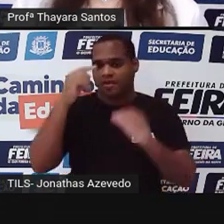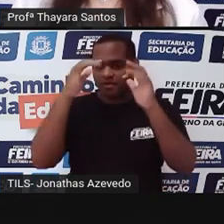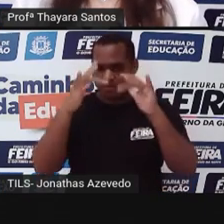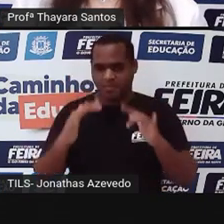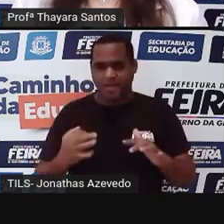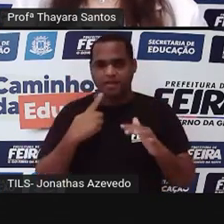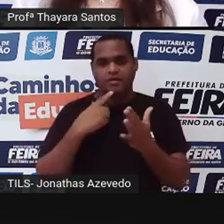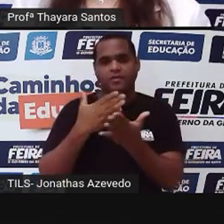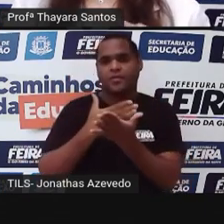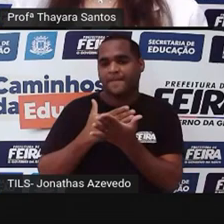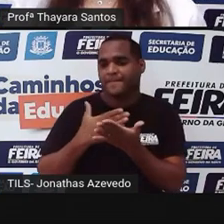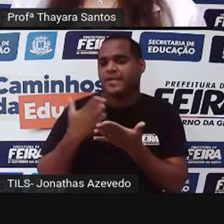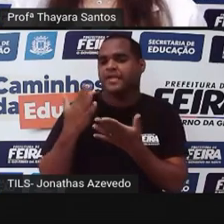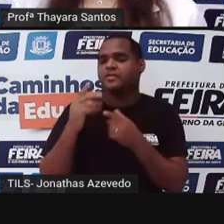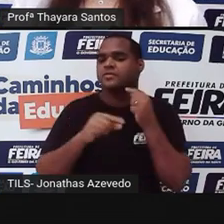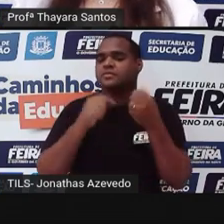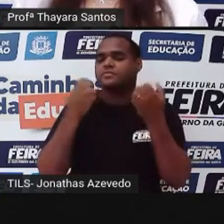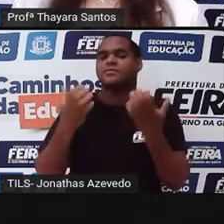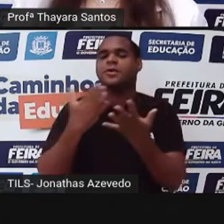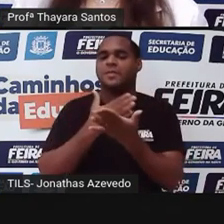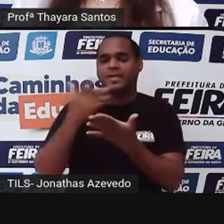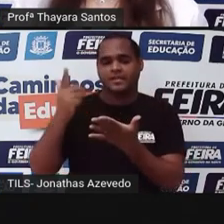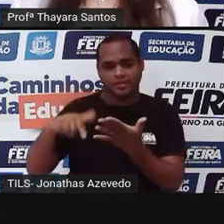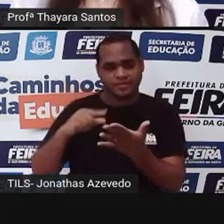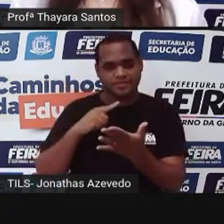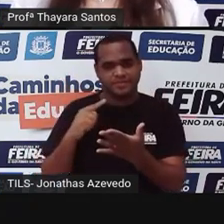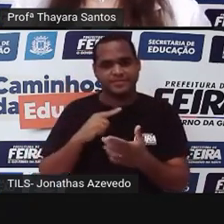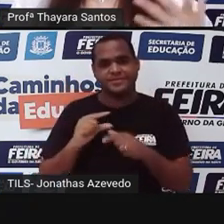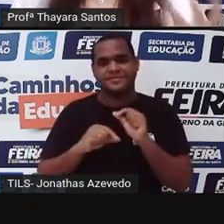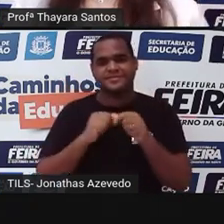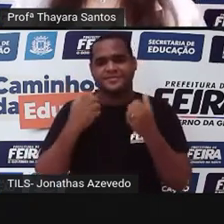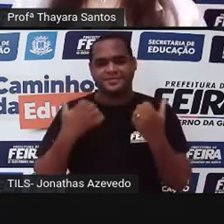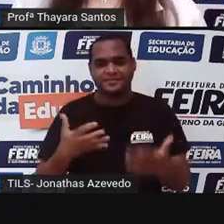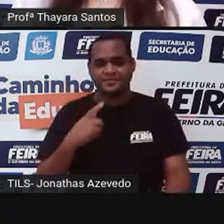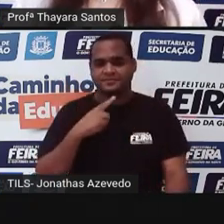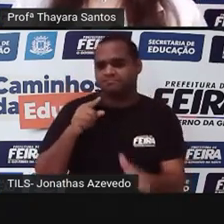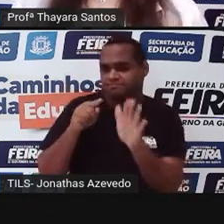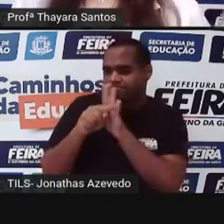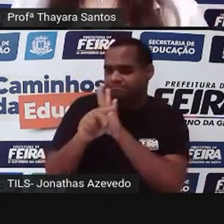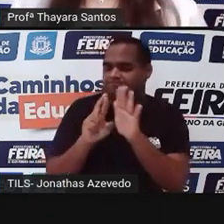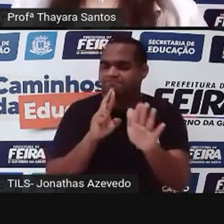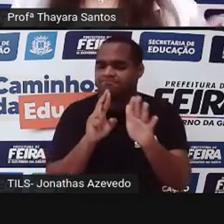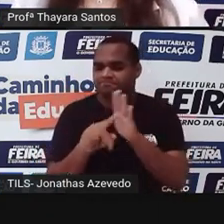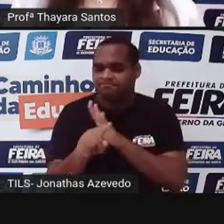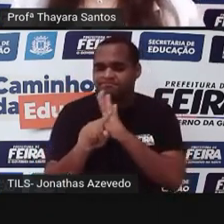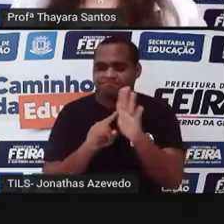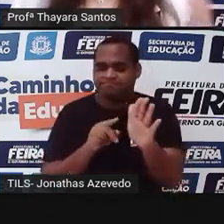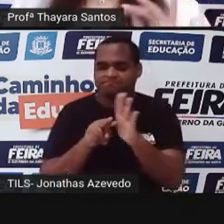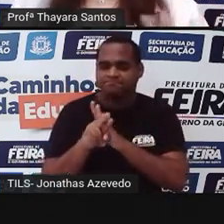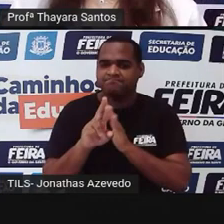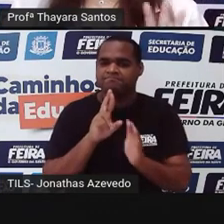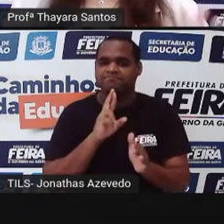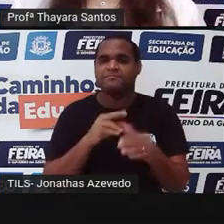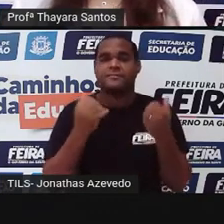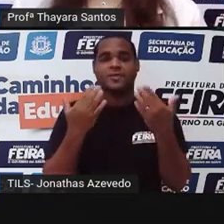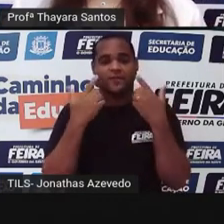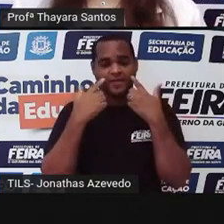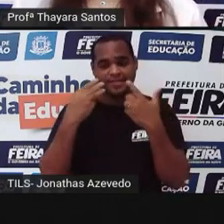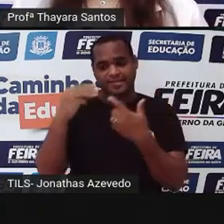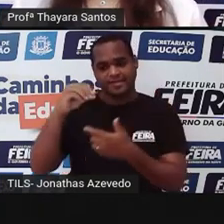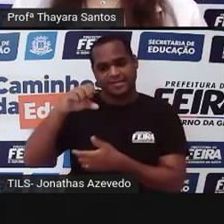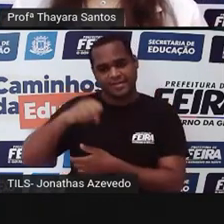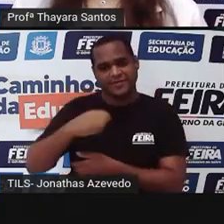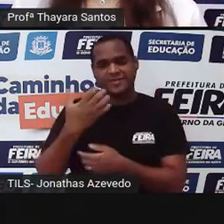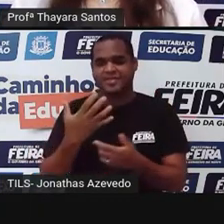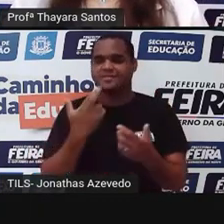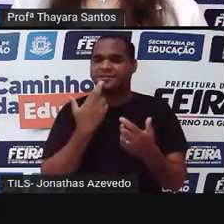Clique em começar. Depois vai em começar de novo. E é um quiz aqui. Aquele jogo de perguntas e respostas que vocês têm 30 segundos